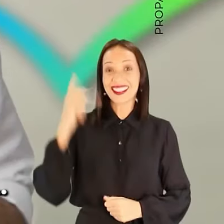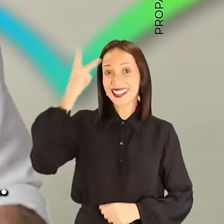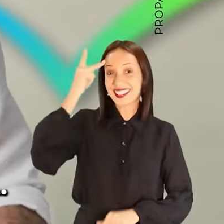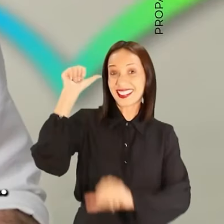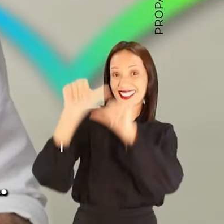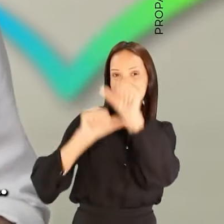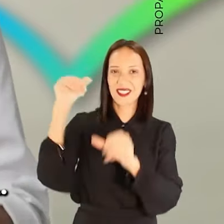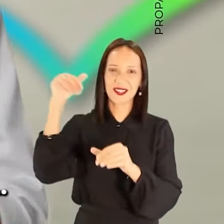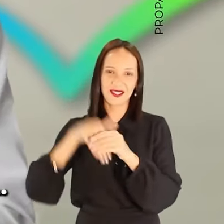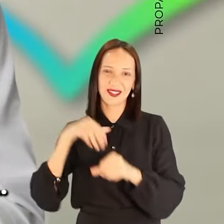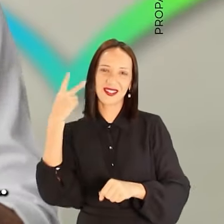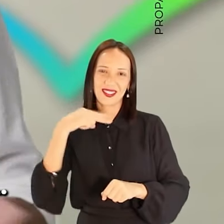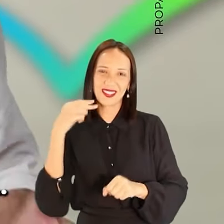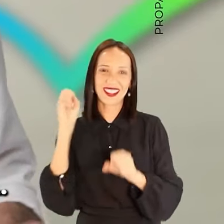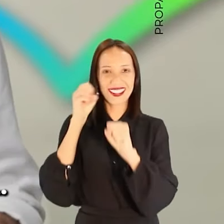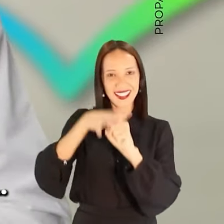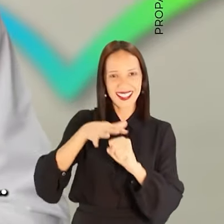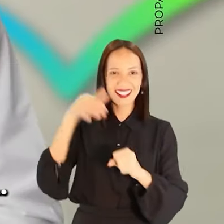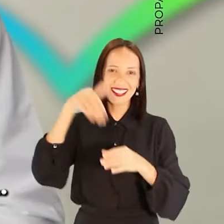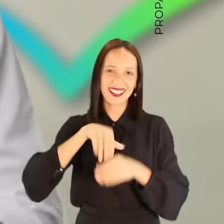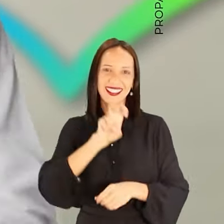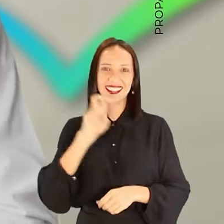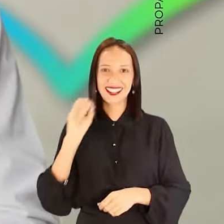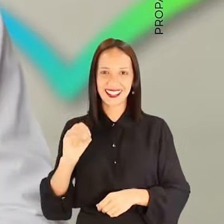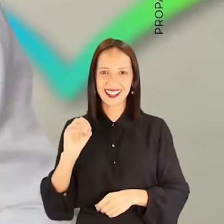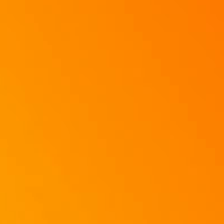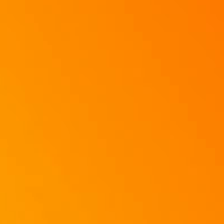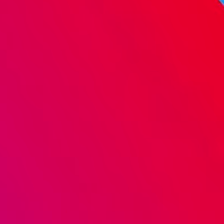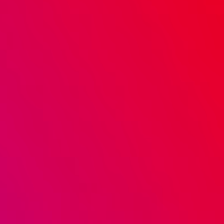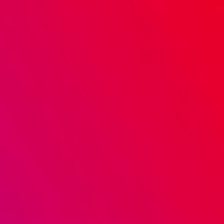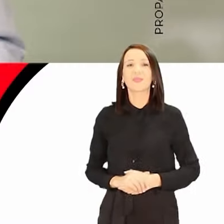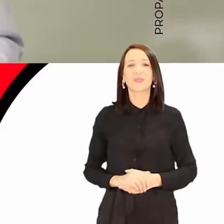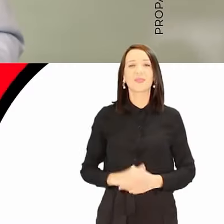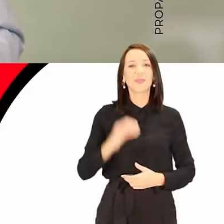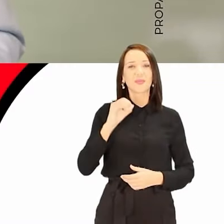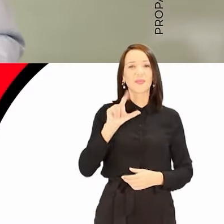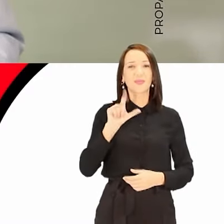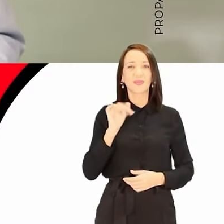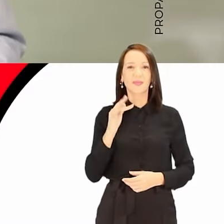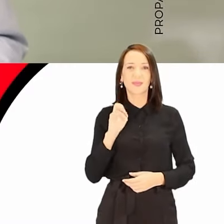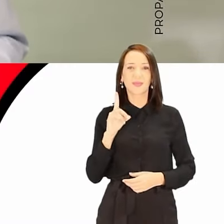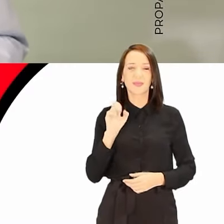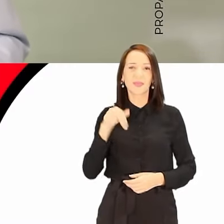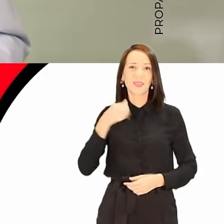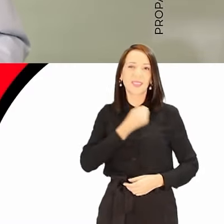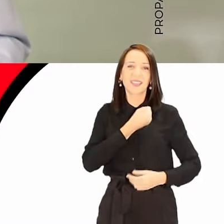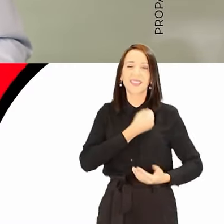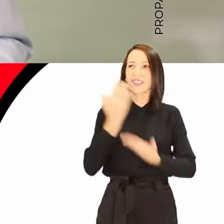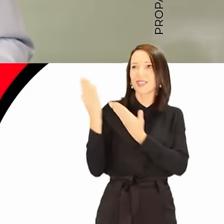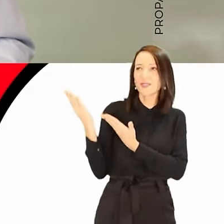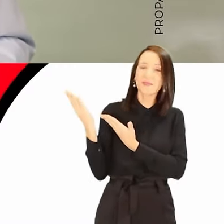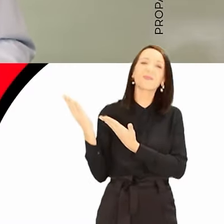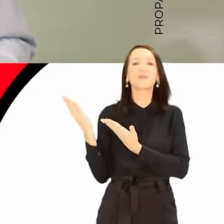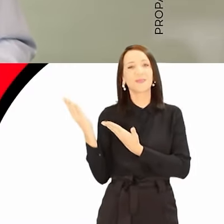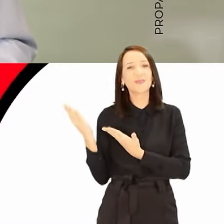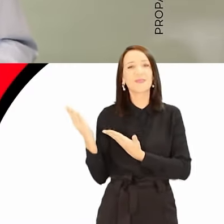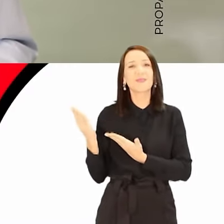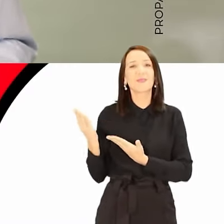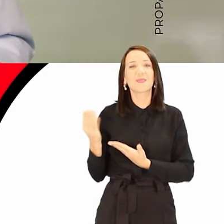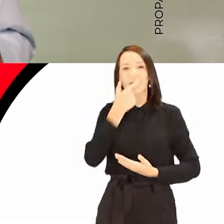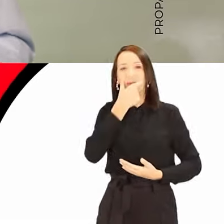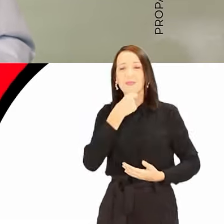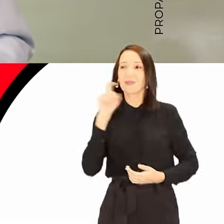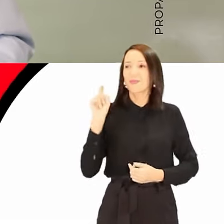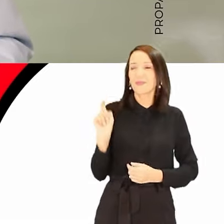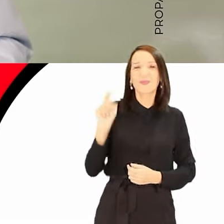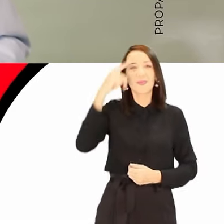Para mudar São Paulo, vote nos vereadores do PSOL. Vote 50. Eu sou o Ari Friedenbach e meu número é 50-3-2-1. Com